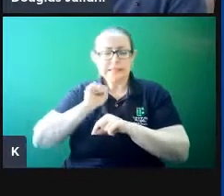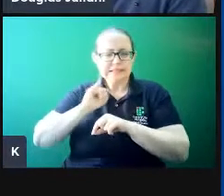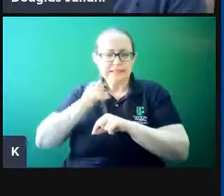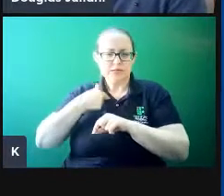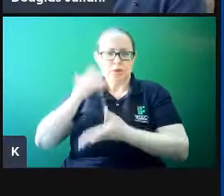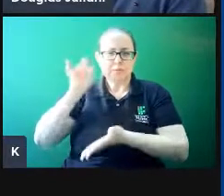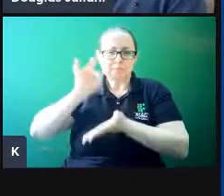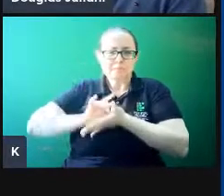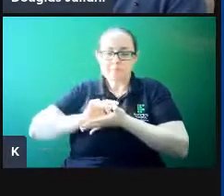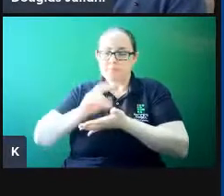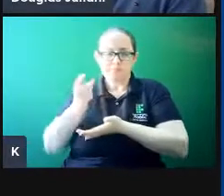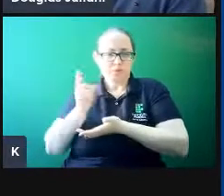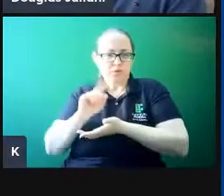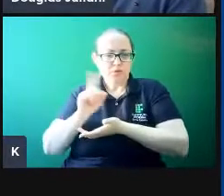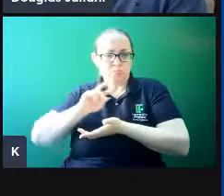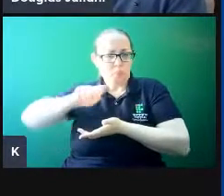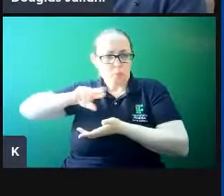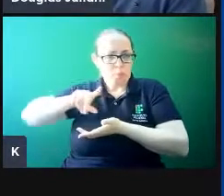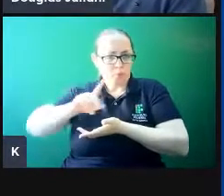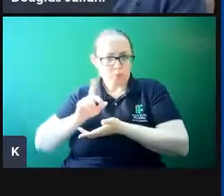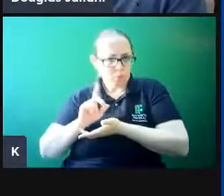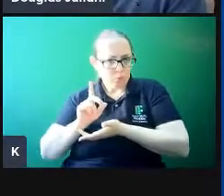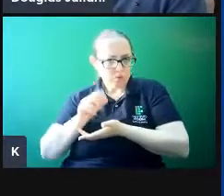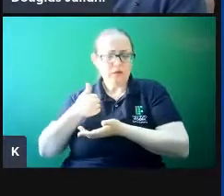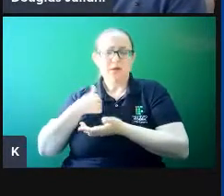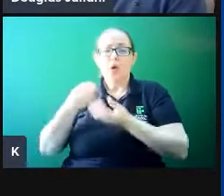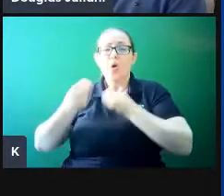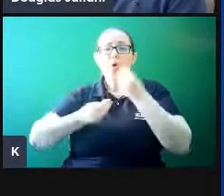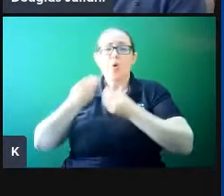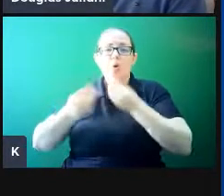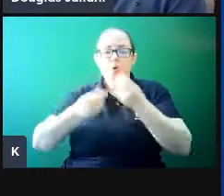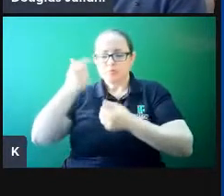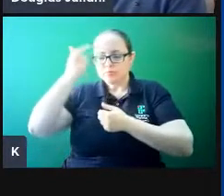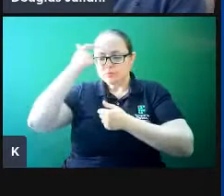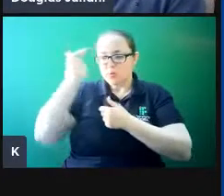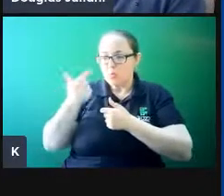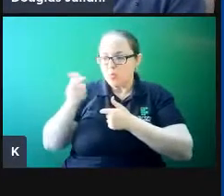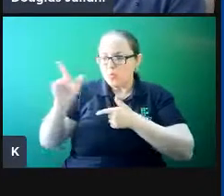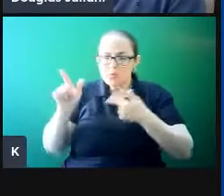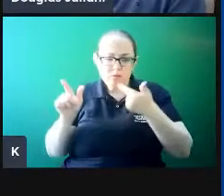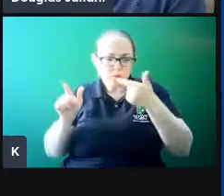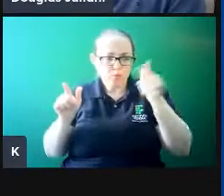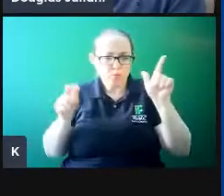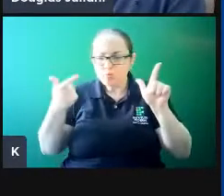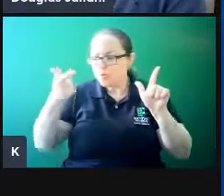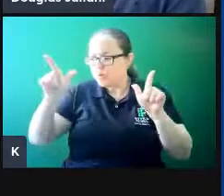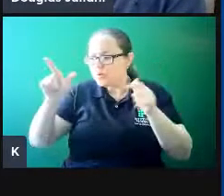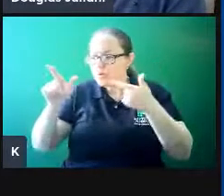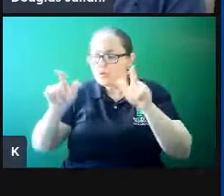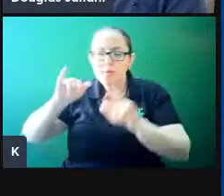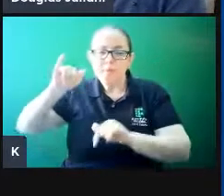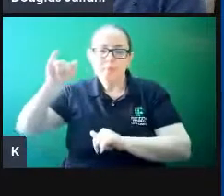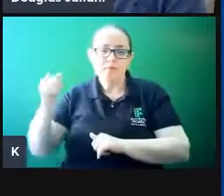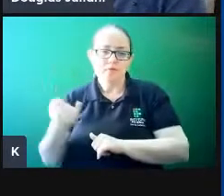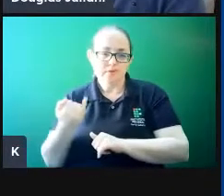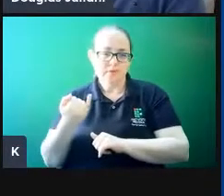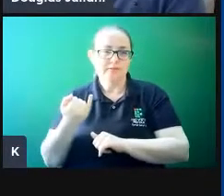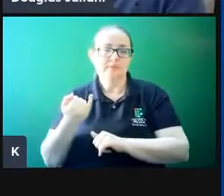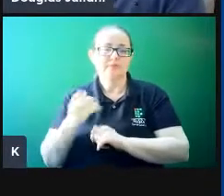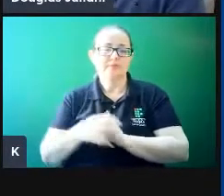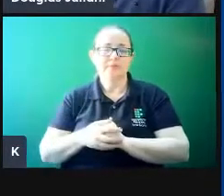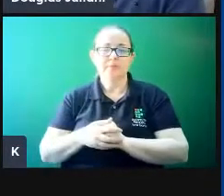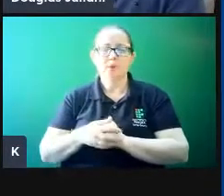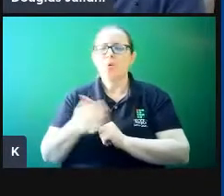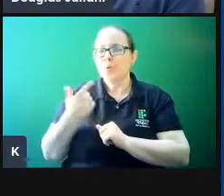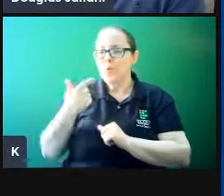a gente precisa, então, criar um fluxo permanente de alternativas. Muitas não serão utilizadas. E o outro aspecto legal